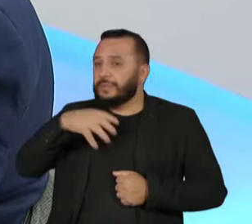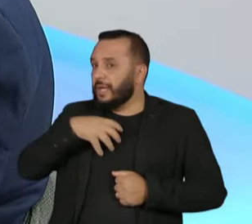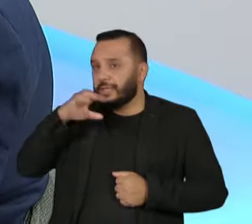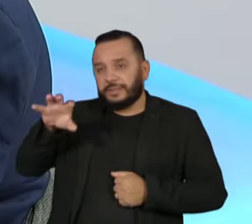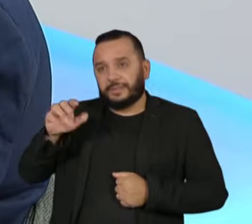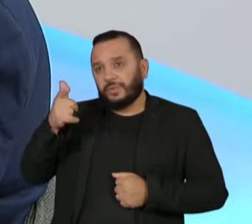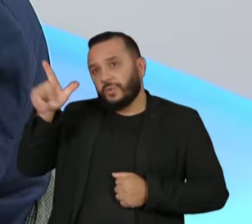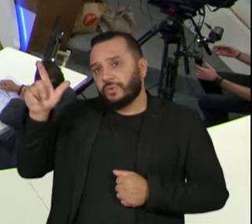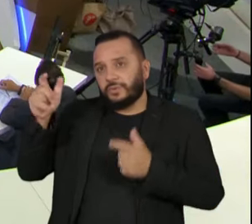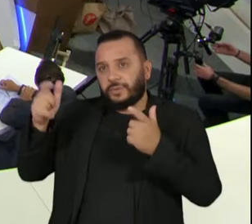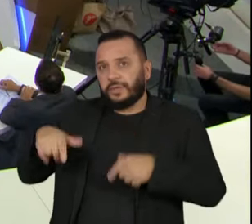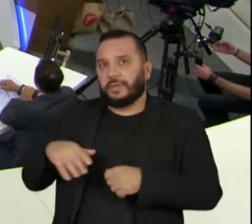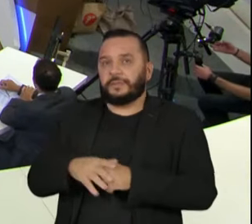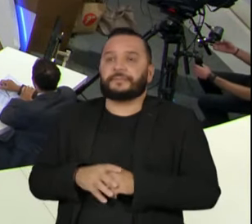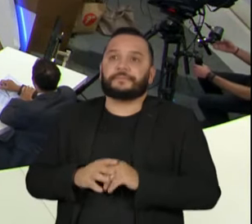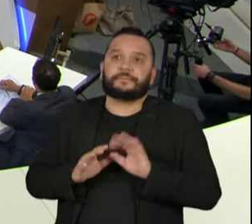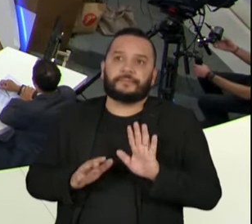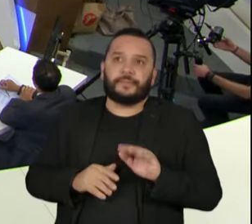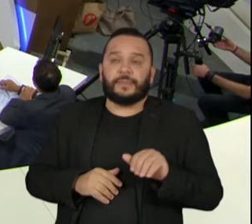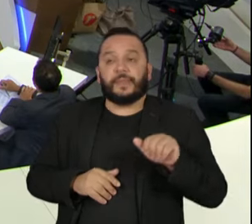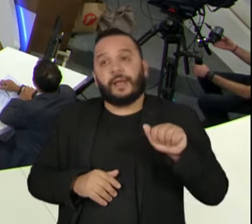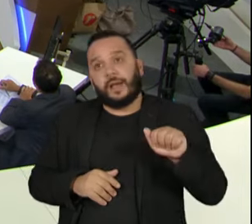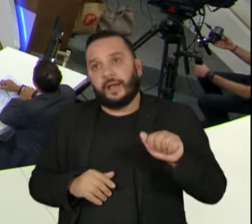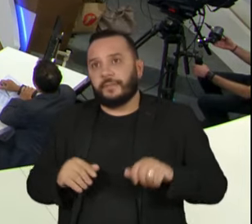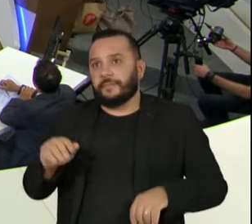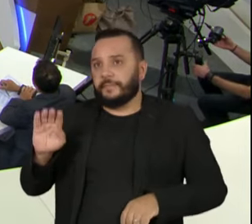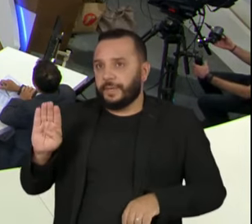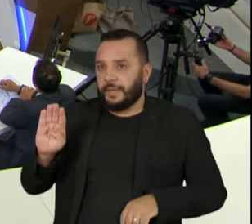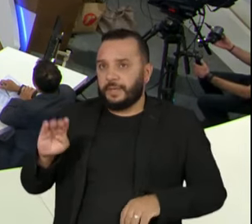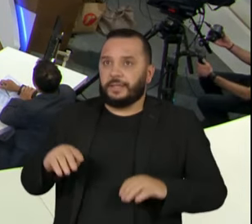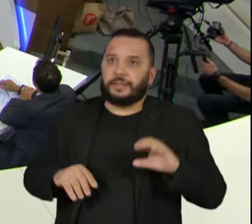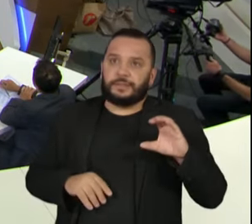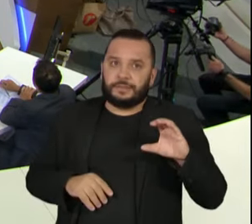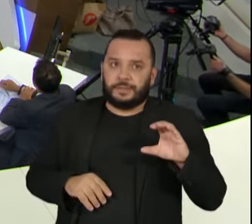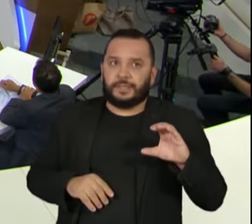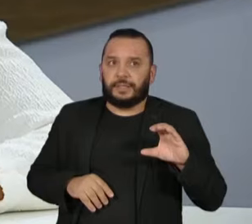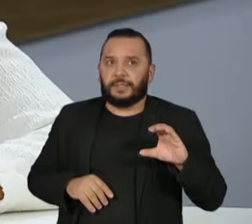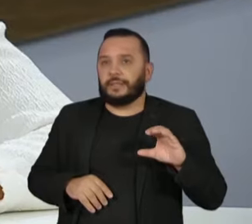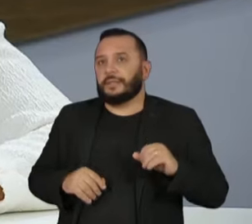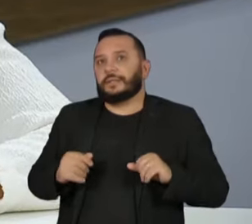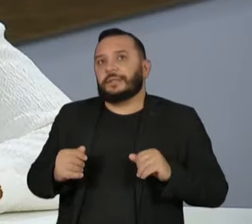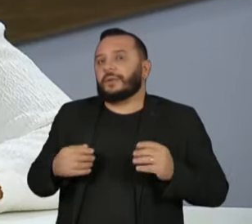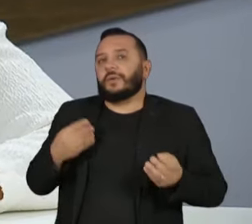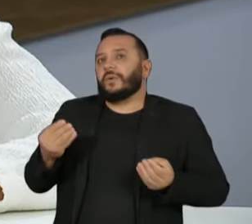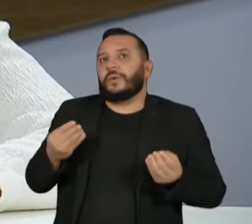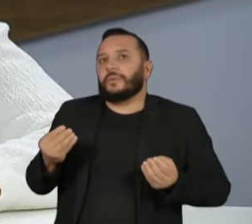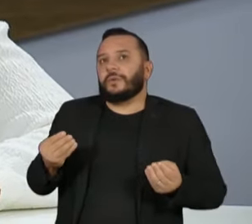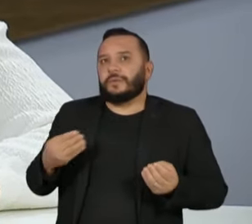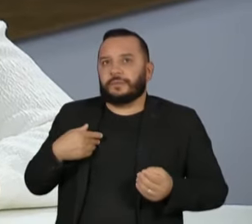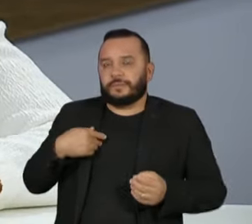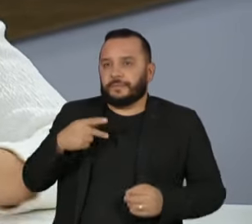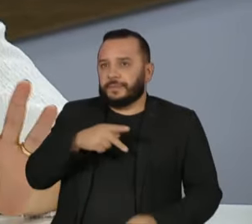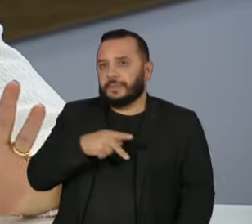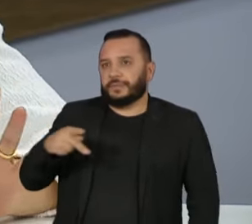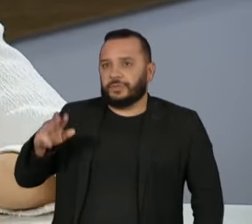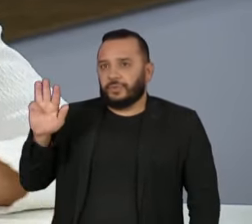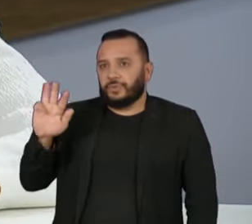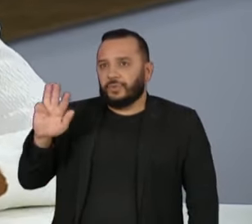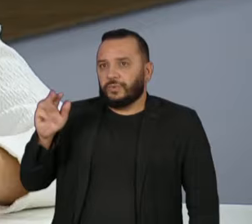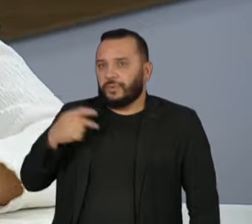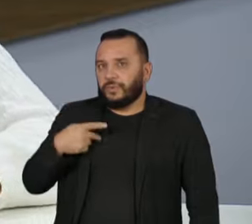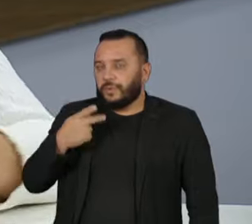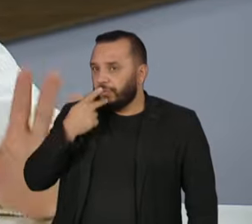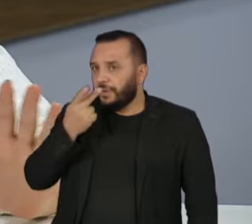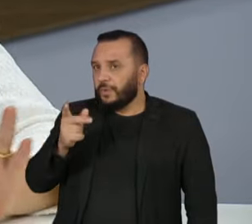em outros lugares do mundo. então fulanizar o A, B, C ou D. O presidente Lula já disse que o governo,